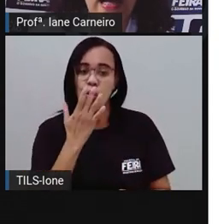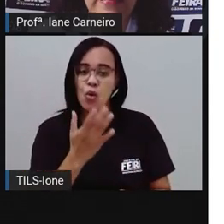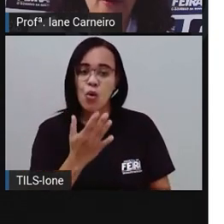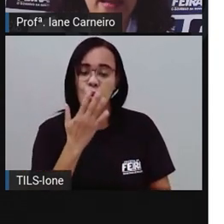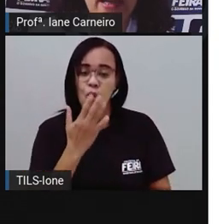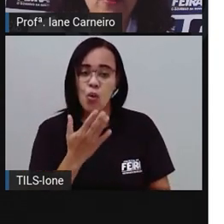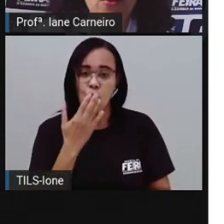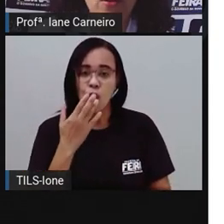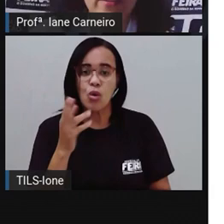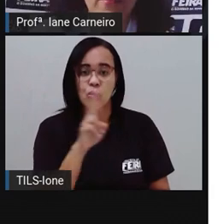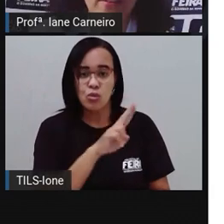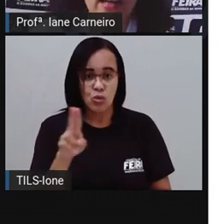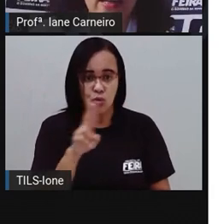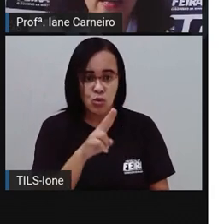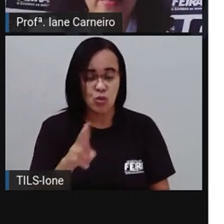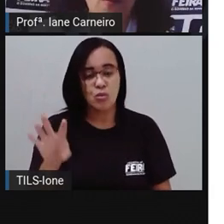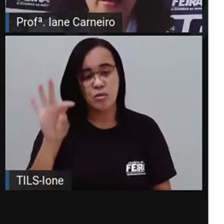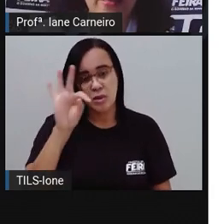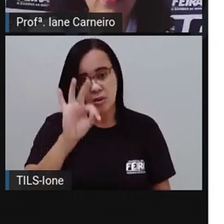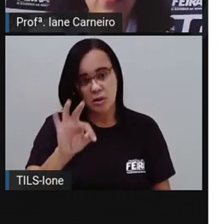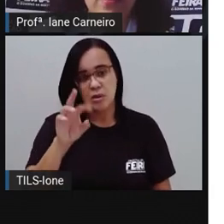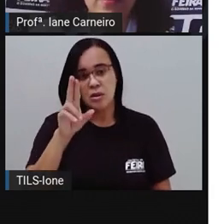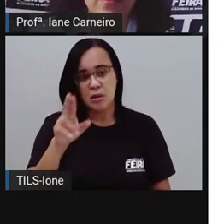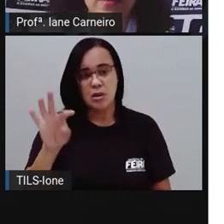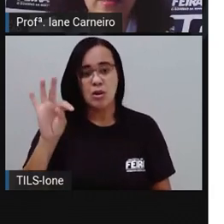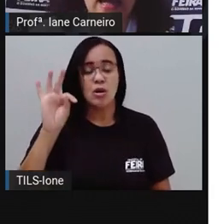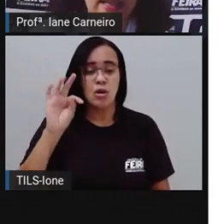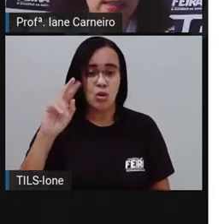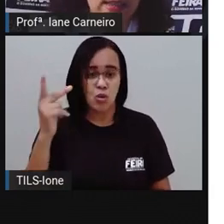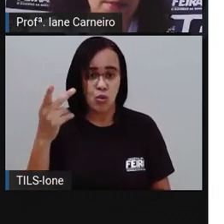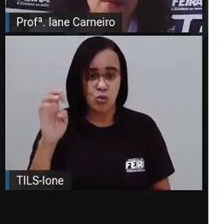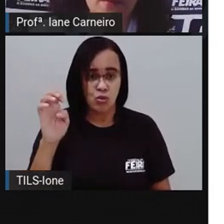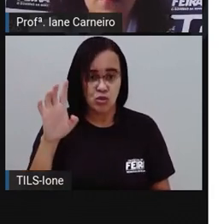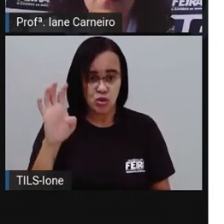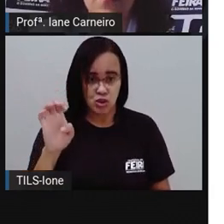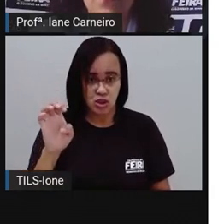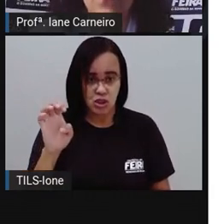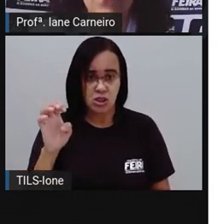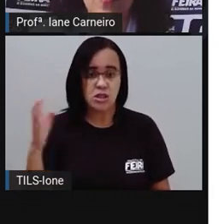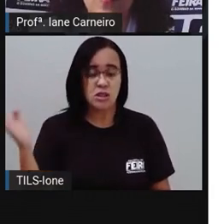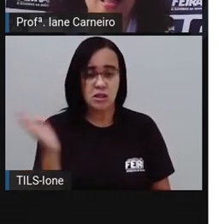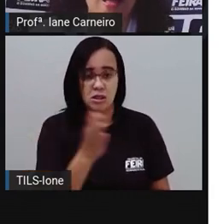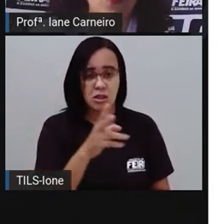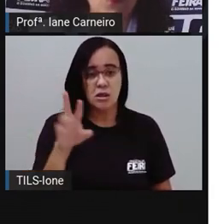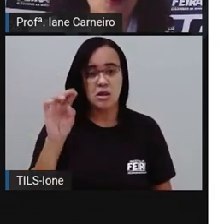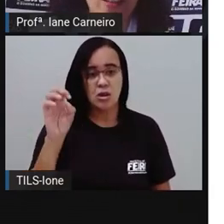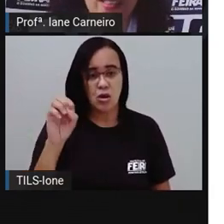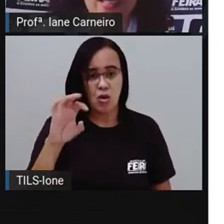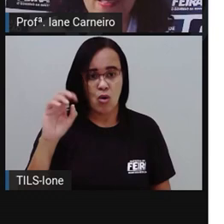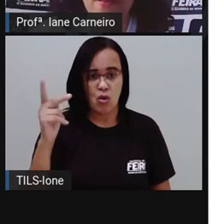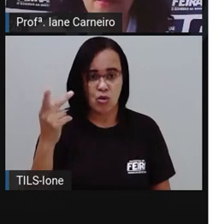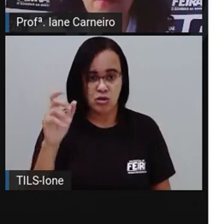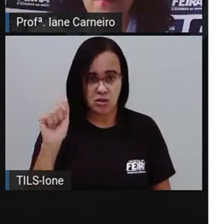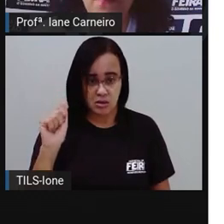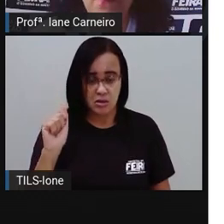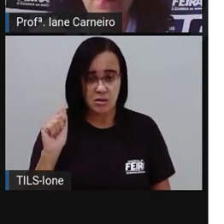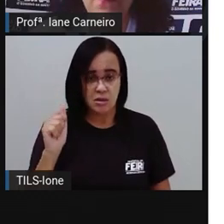Adalberto Cornavaca e Alberto Linares, tá bom? Vamos lá. Cores.